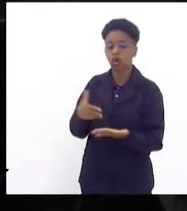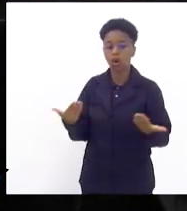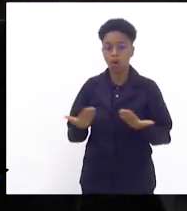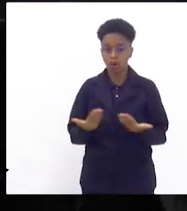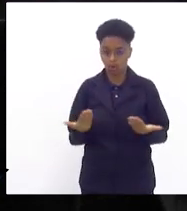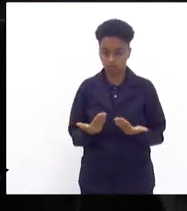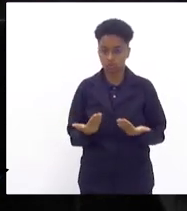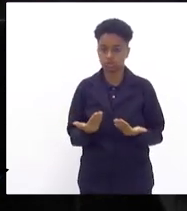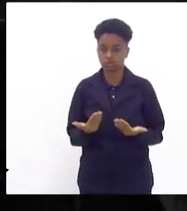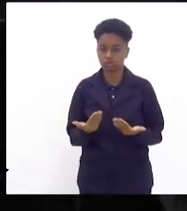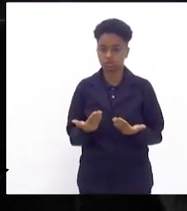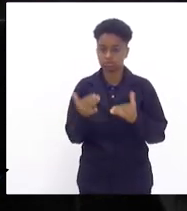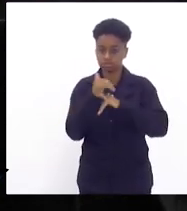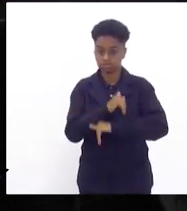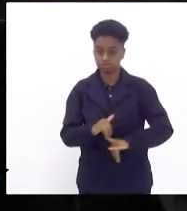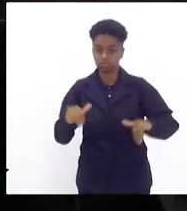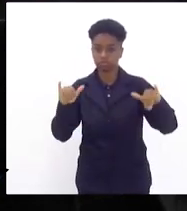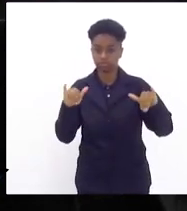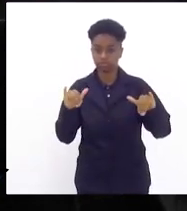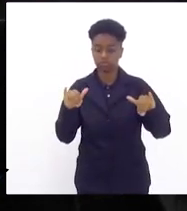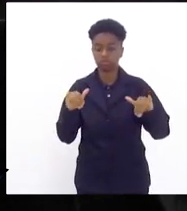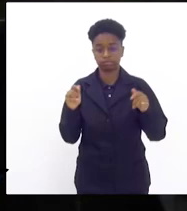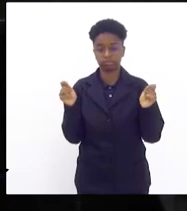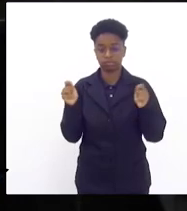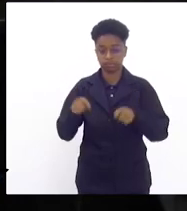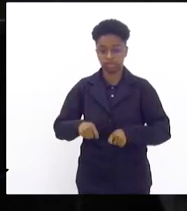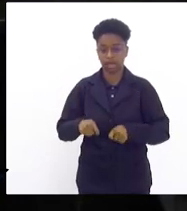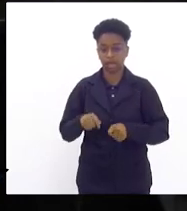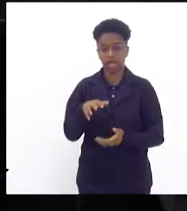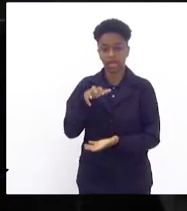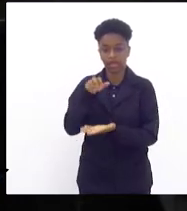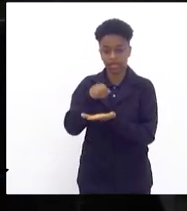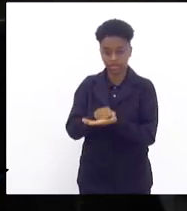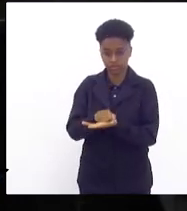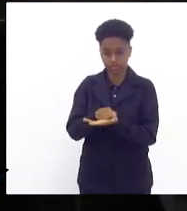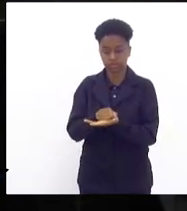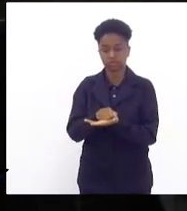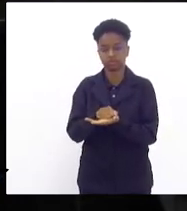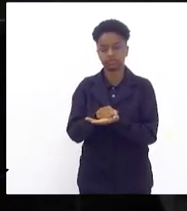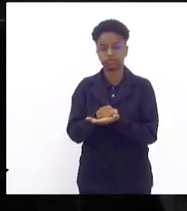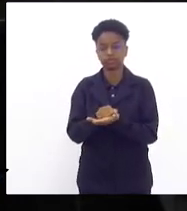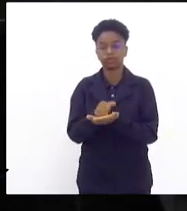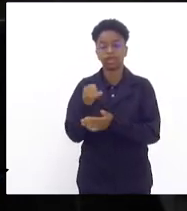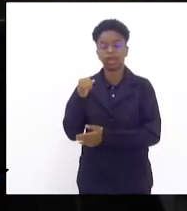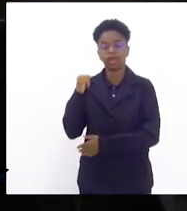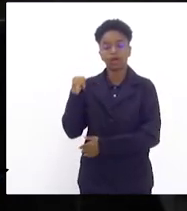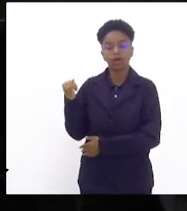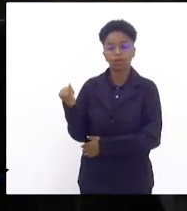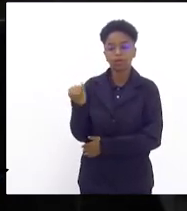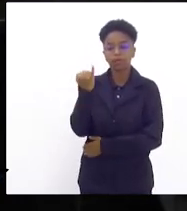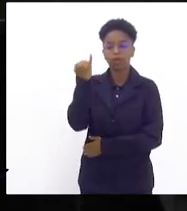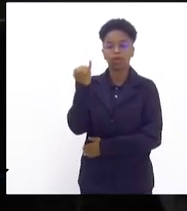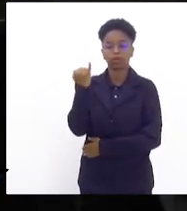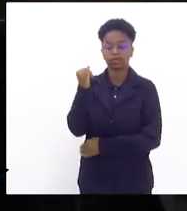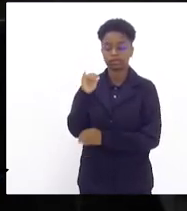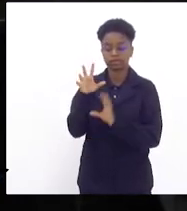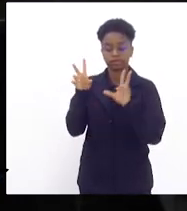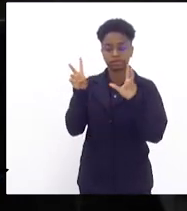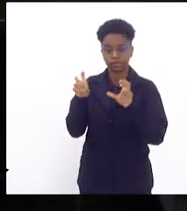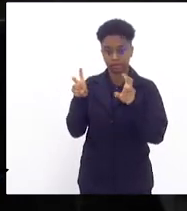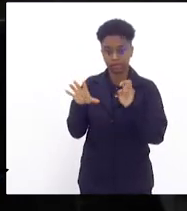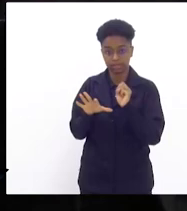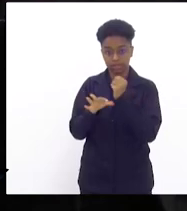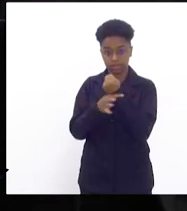fazer para que possa ficar registrado a importância da segurança